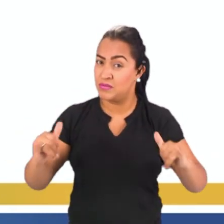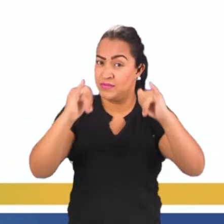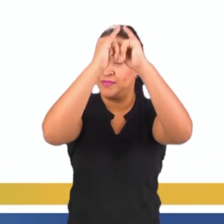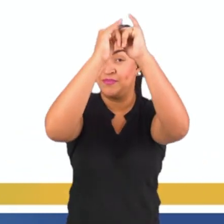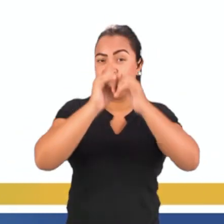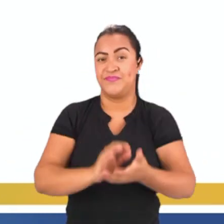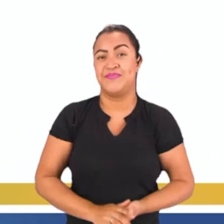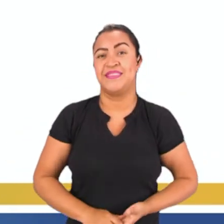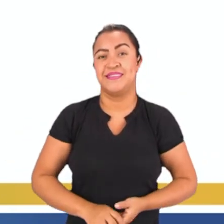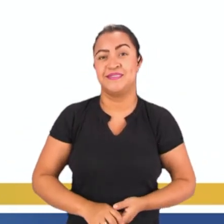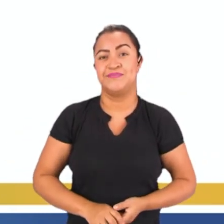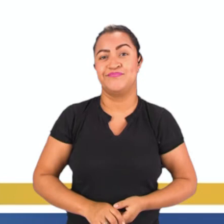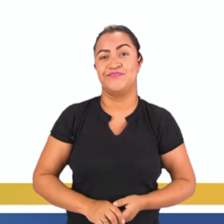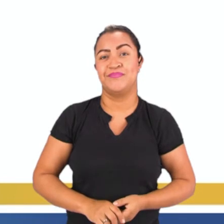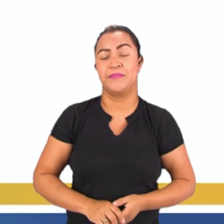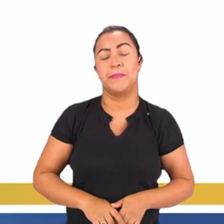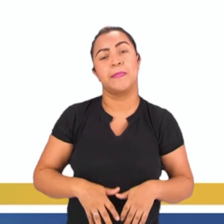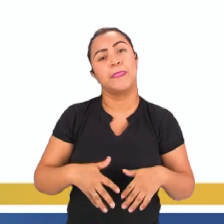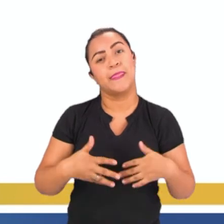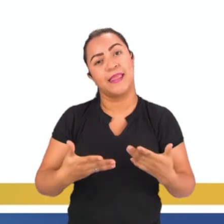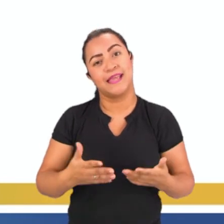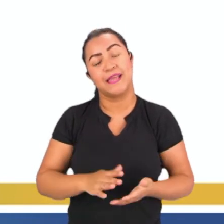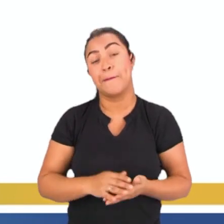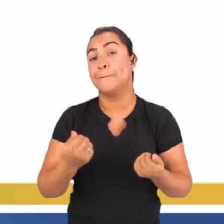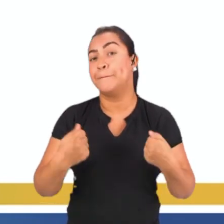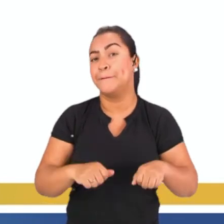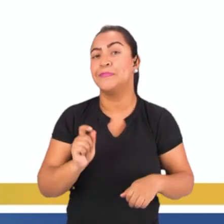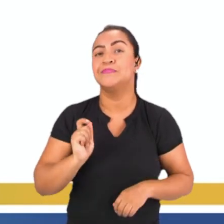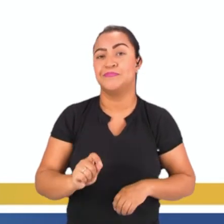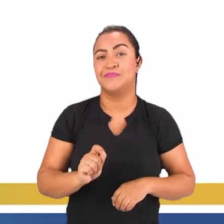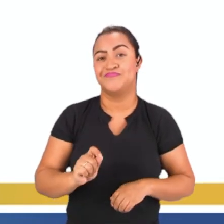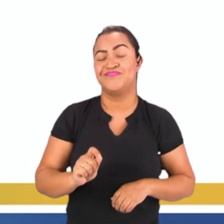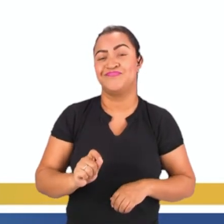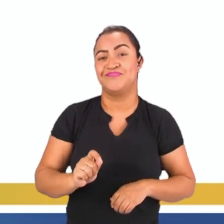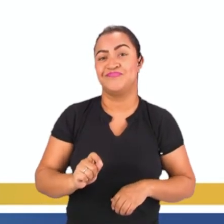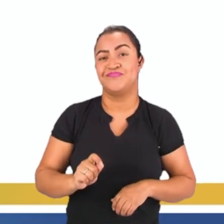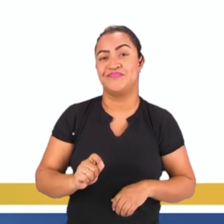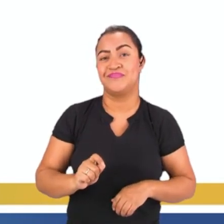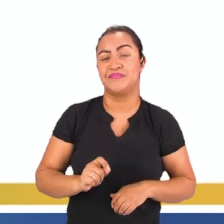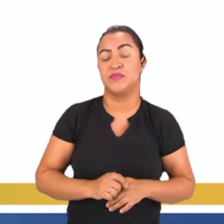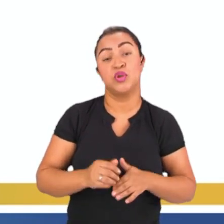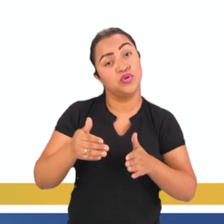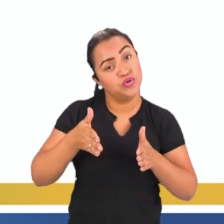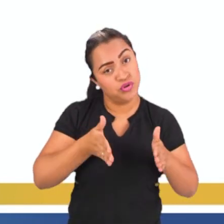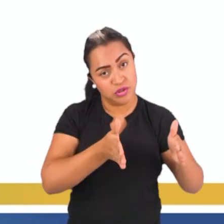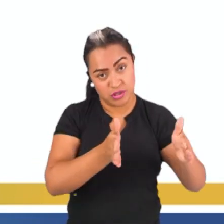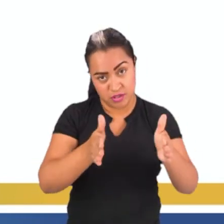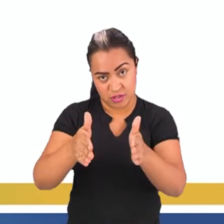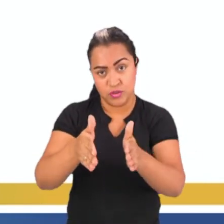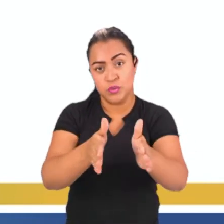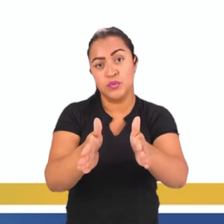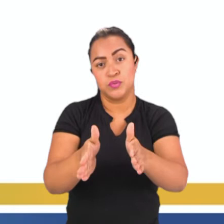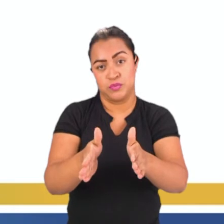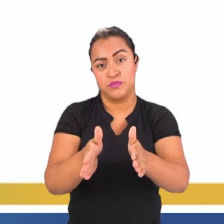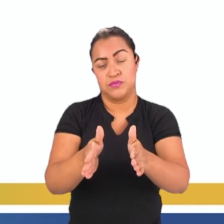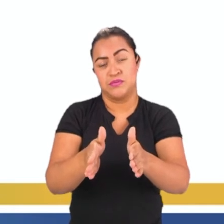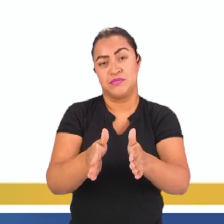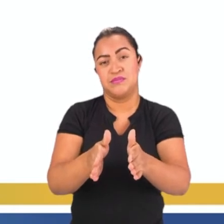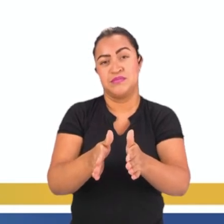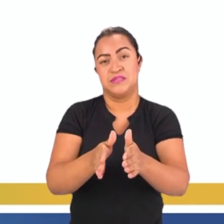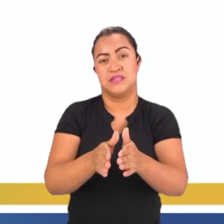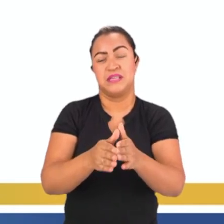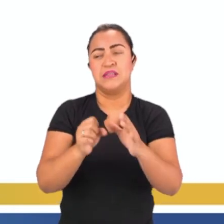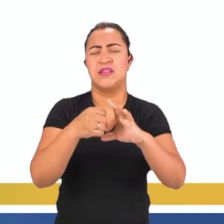certeza, né, com certeza, eu preciso de quê? De rios, que tem uma